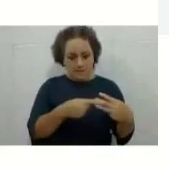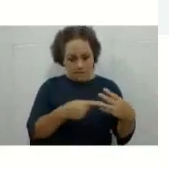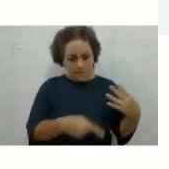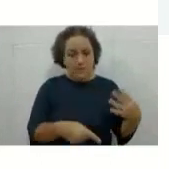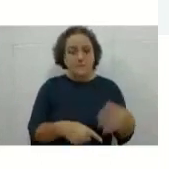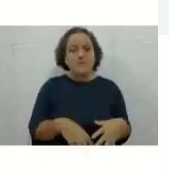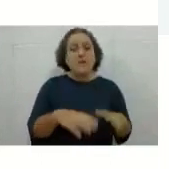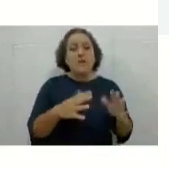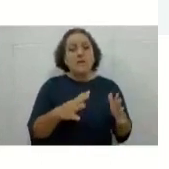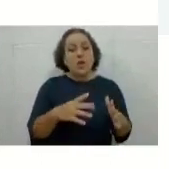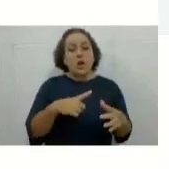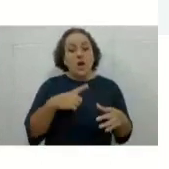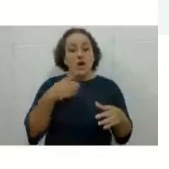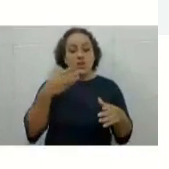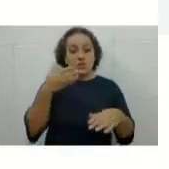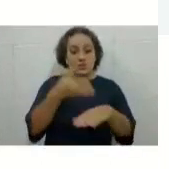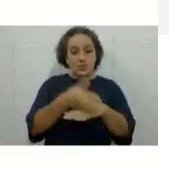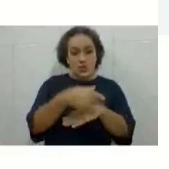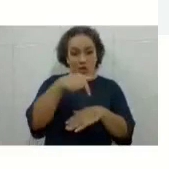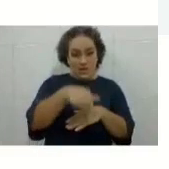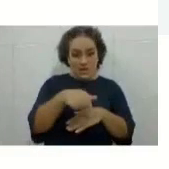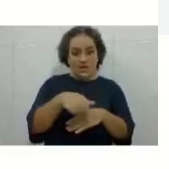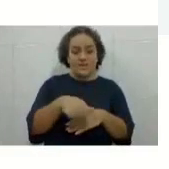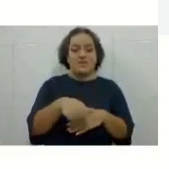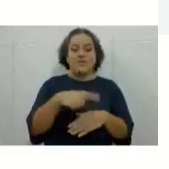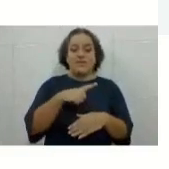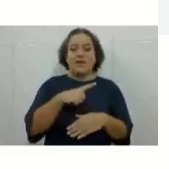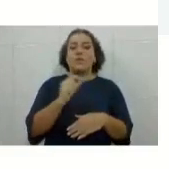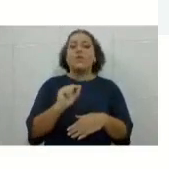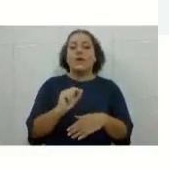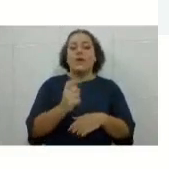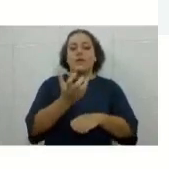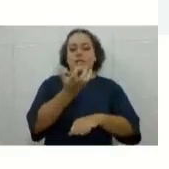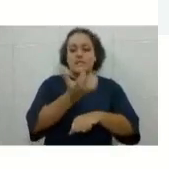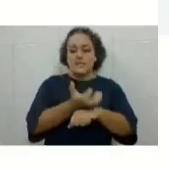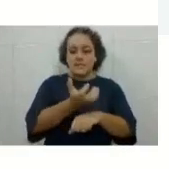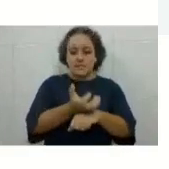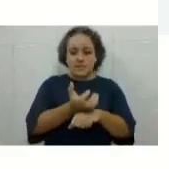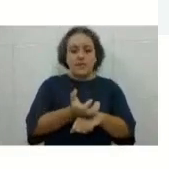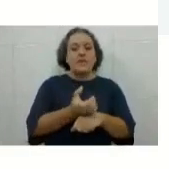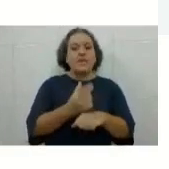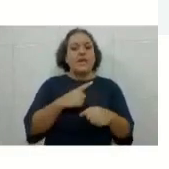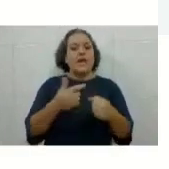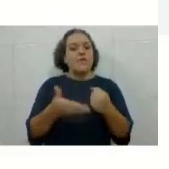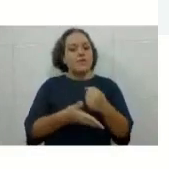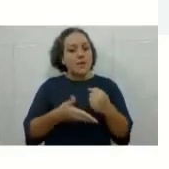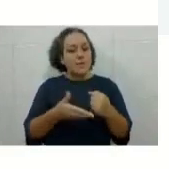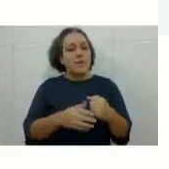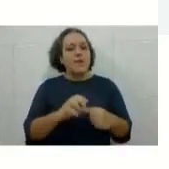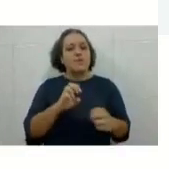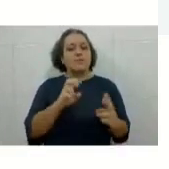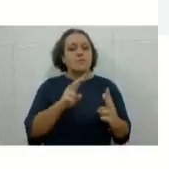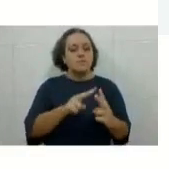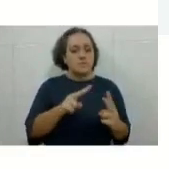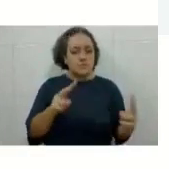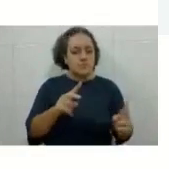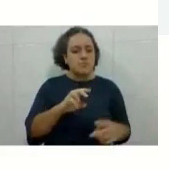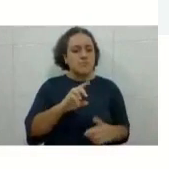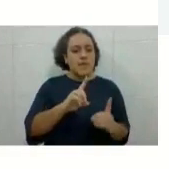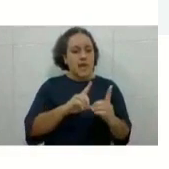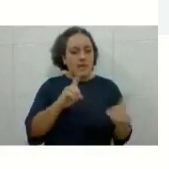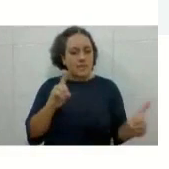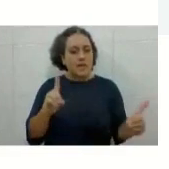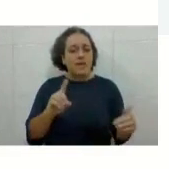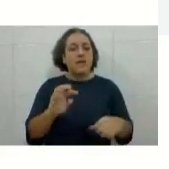hoje aqui, vocês têm a disciplina de fundamentos em EAD, práticas de linguagem, tecnologias educacionais 1. Essas três